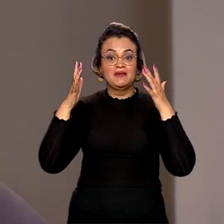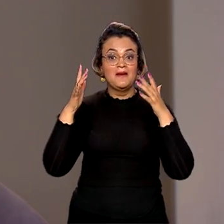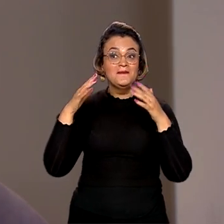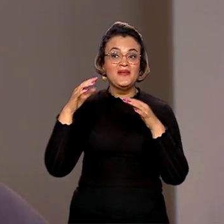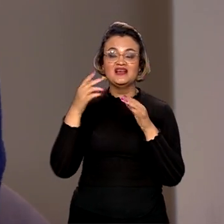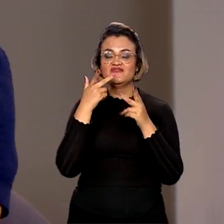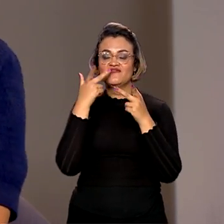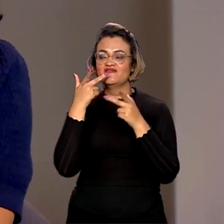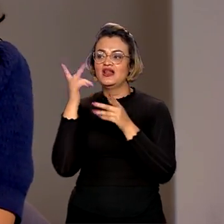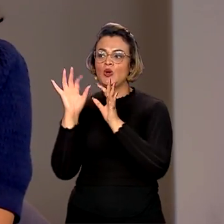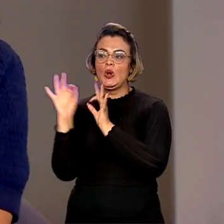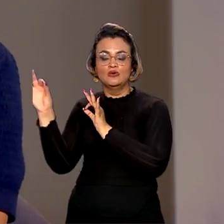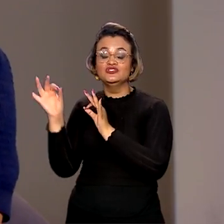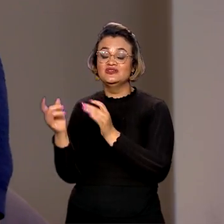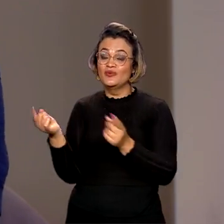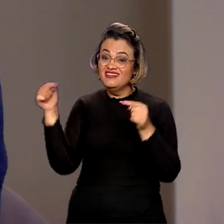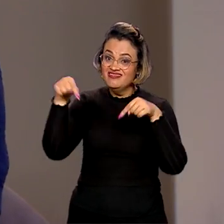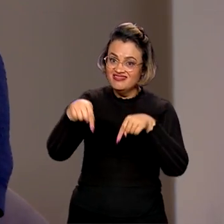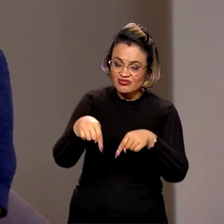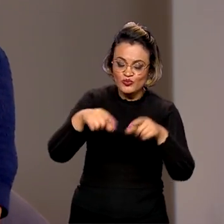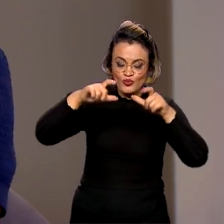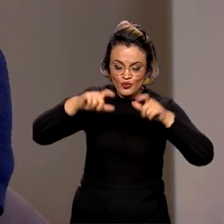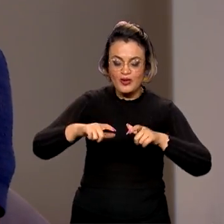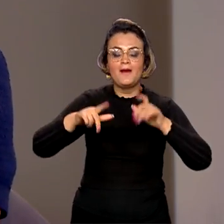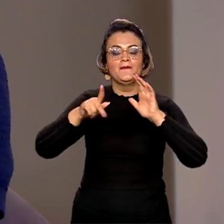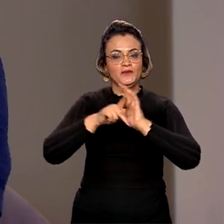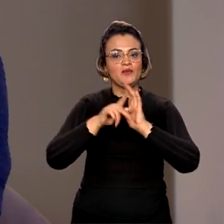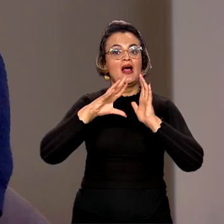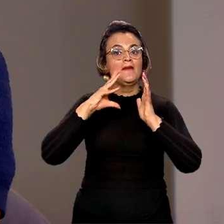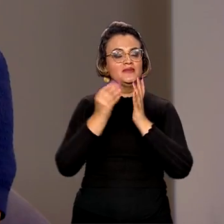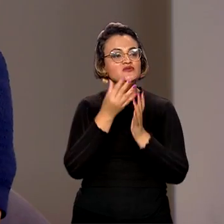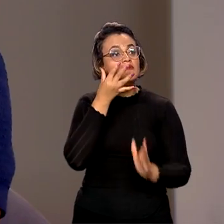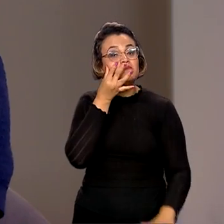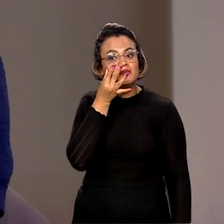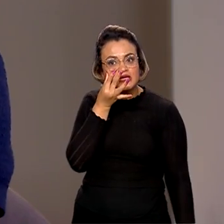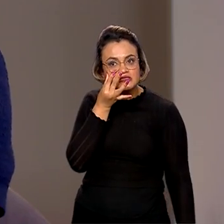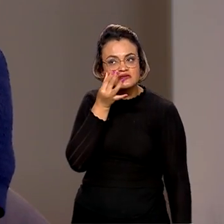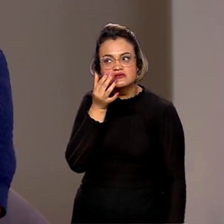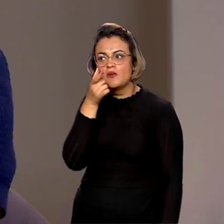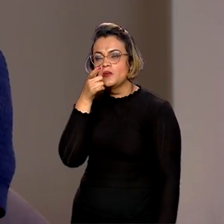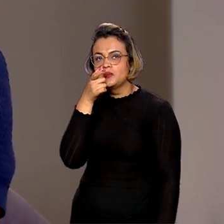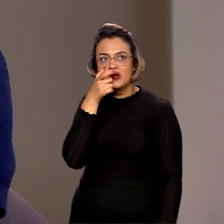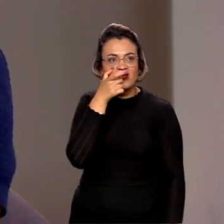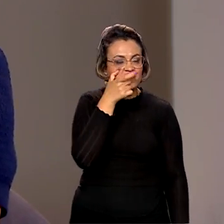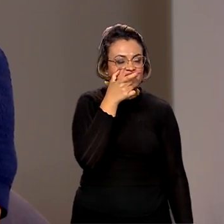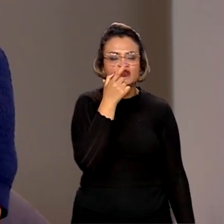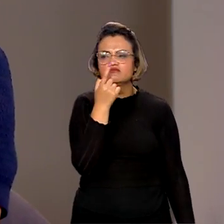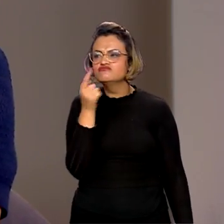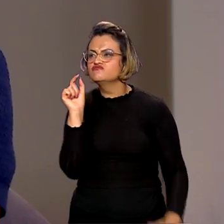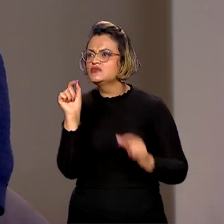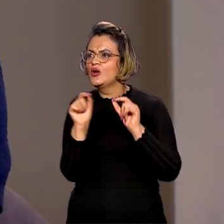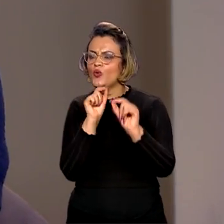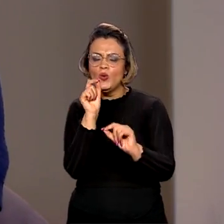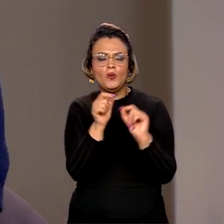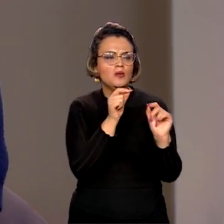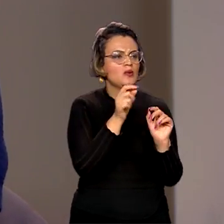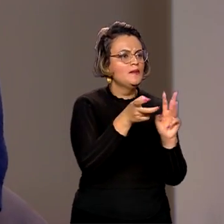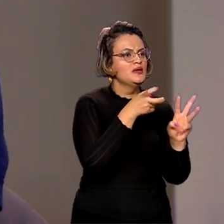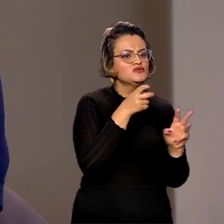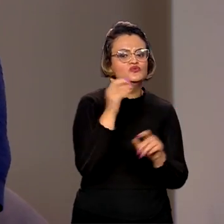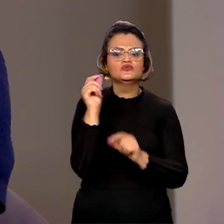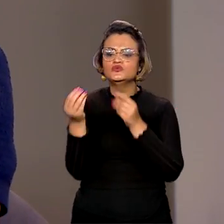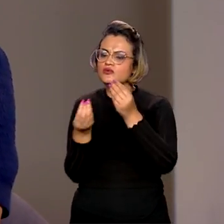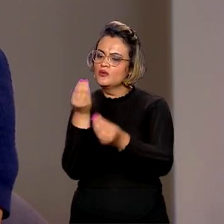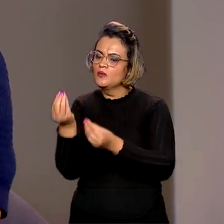Na sua opinião, isso realmente é importante para que líderes mundiais vejam de perto como as